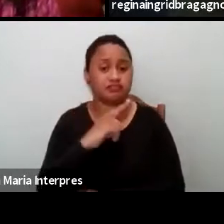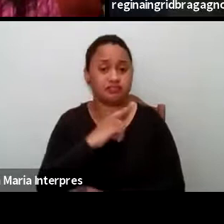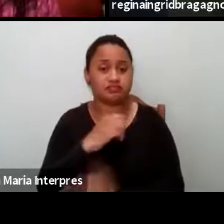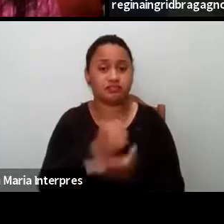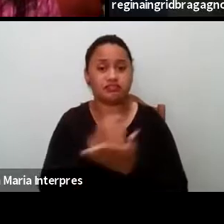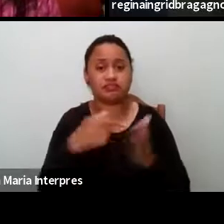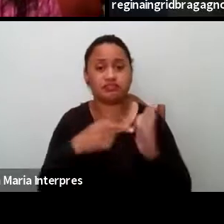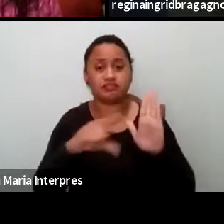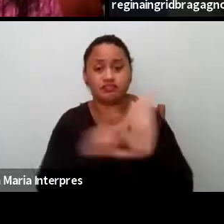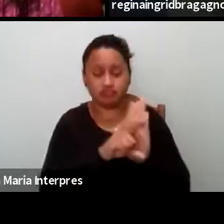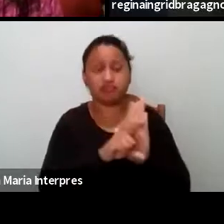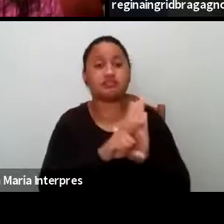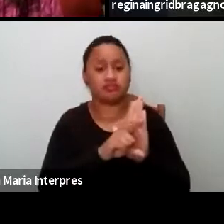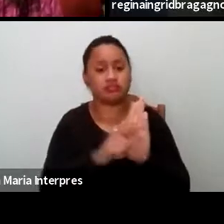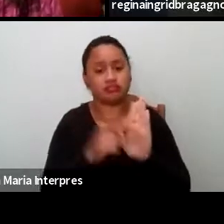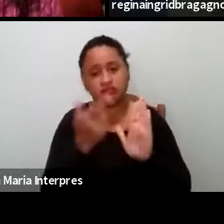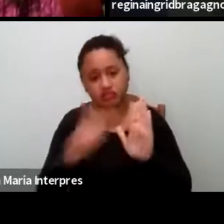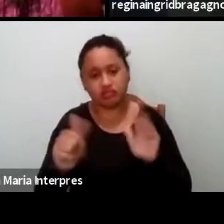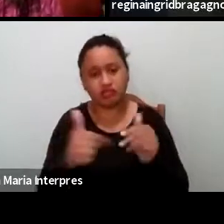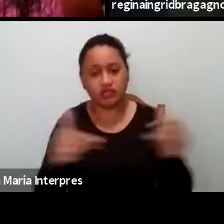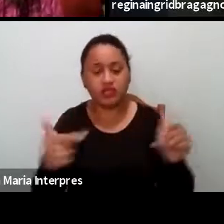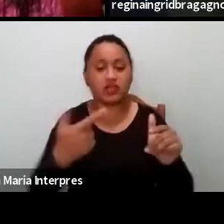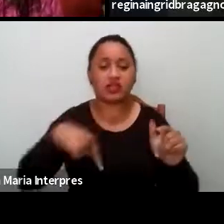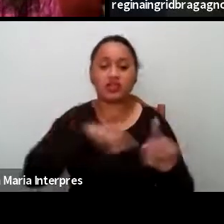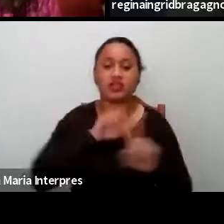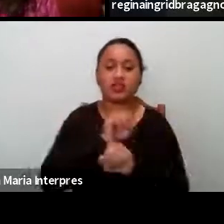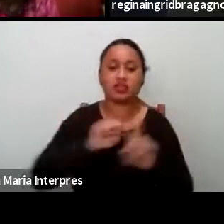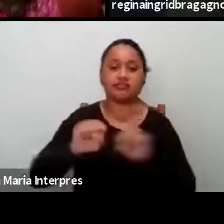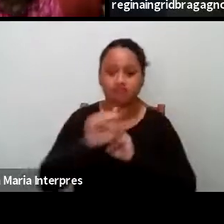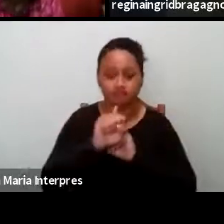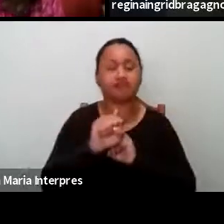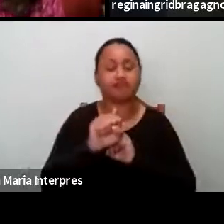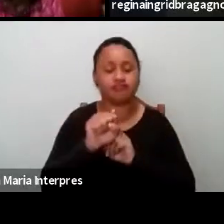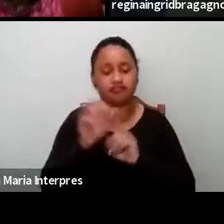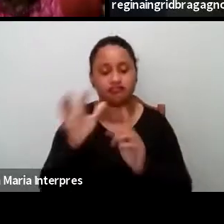que, de novo, é algo da nossa sociedade colonizada,